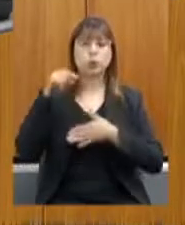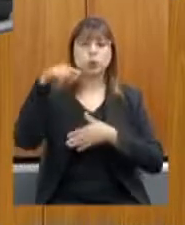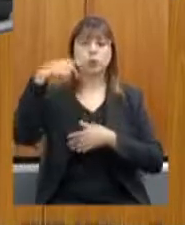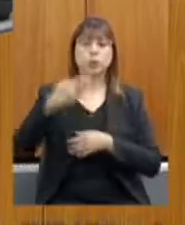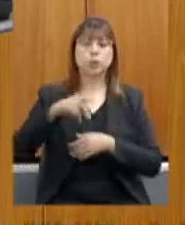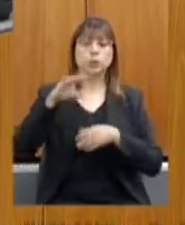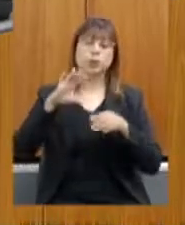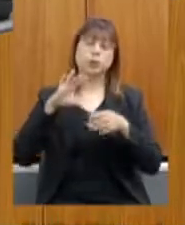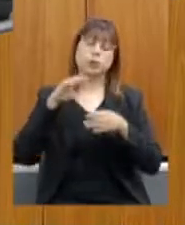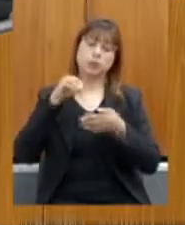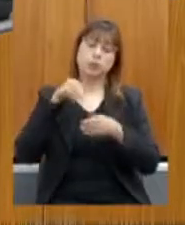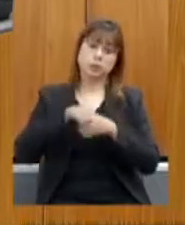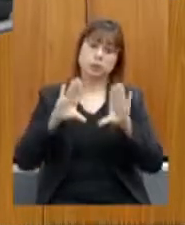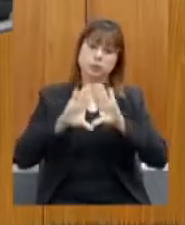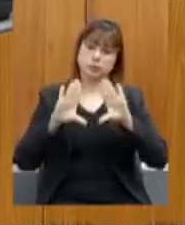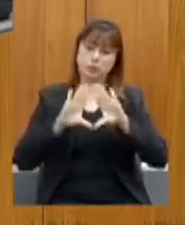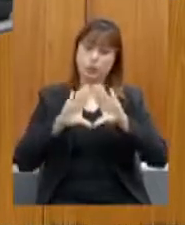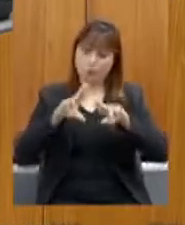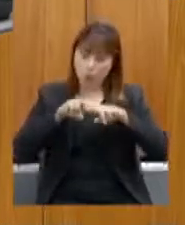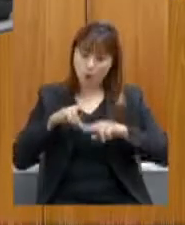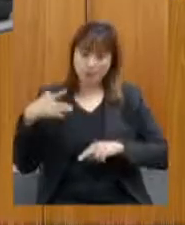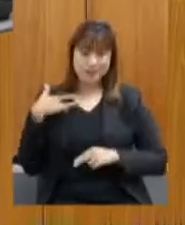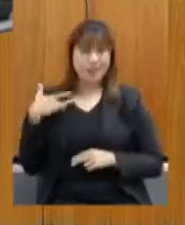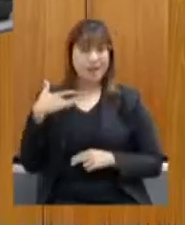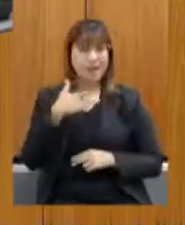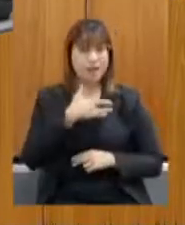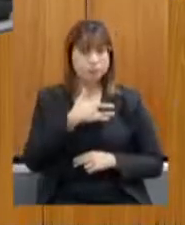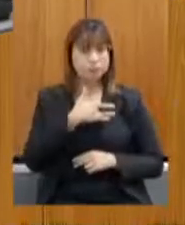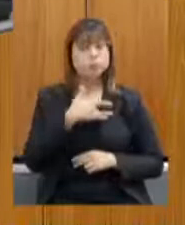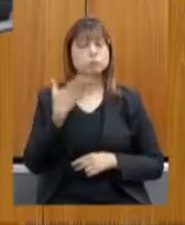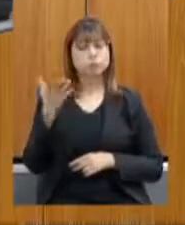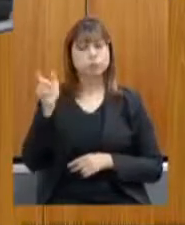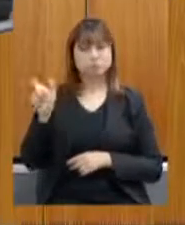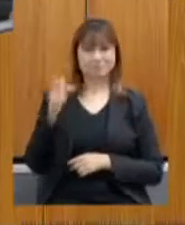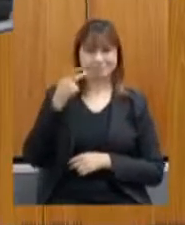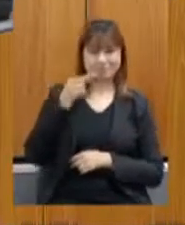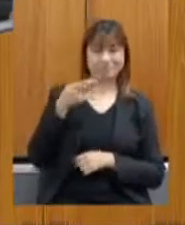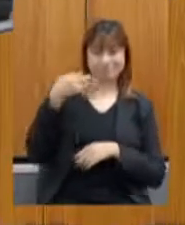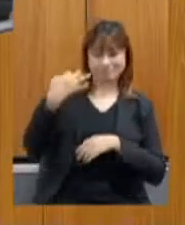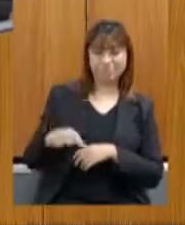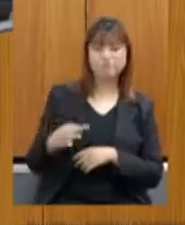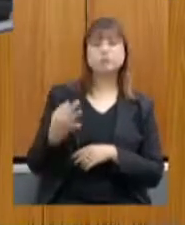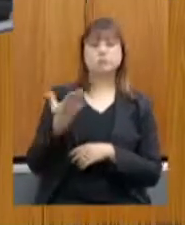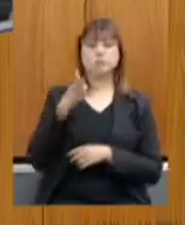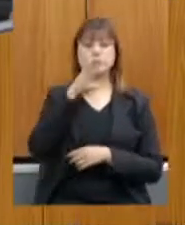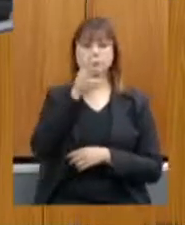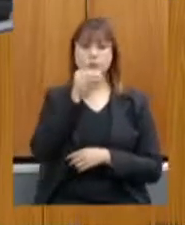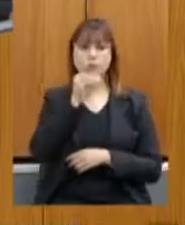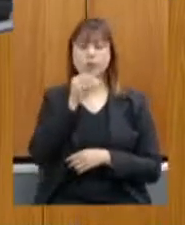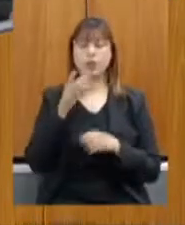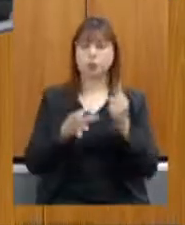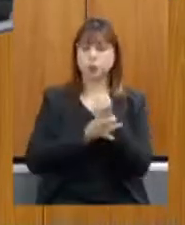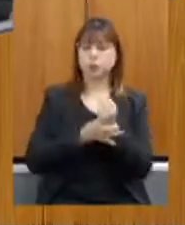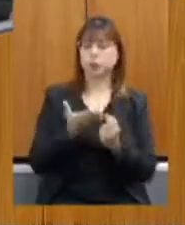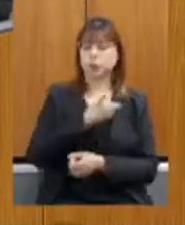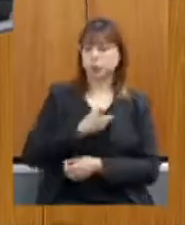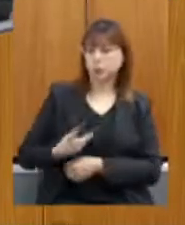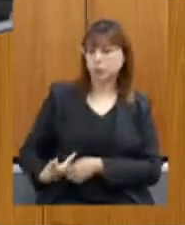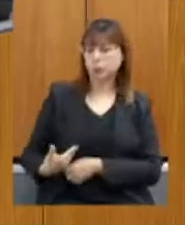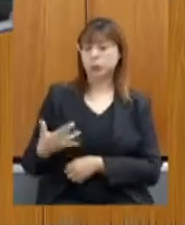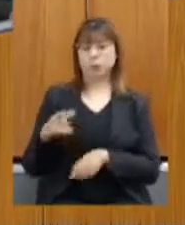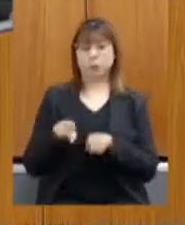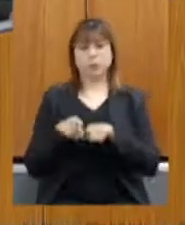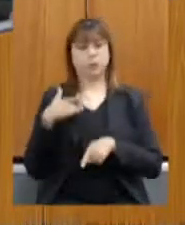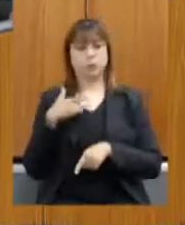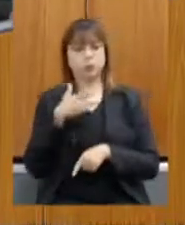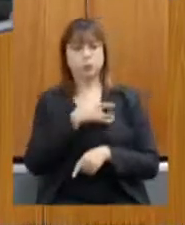A senhora disse muito bem, os nossos funcionários da Secretaria de Saúde, da Segurança Pública, com todo